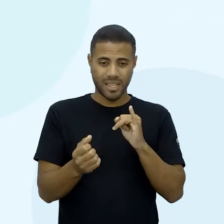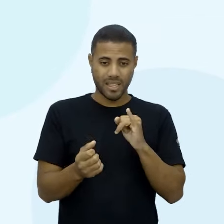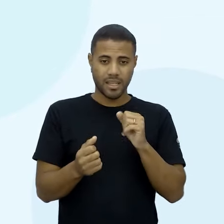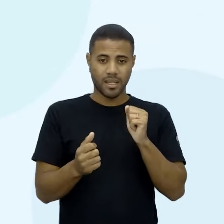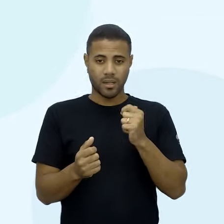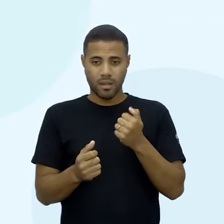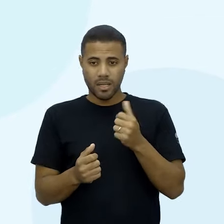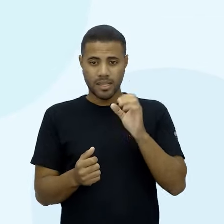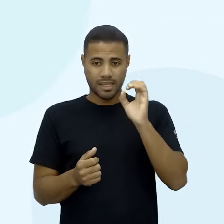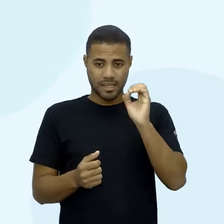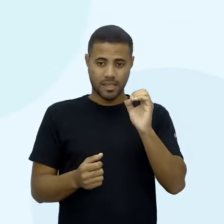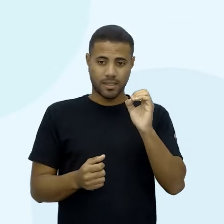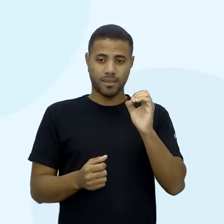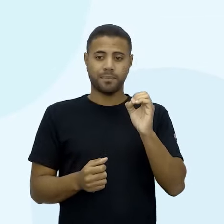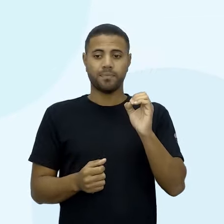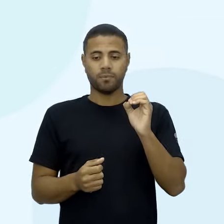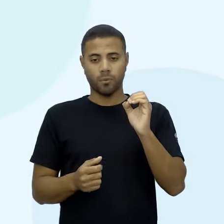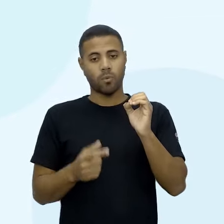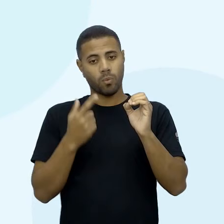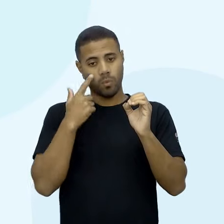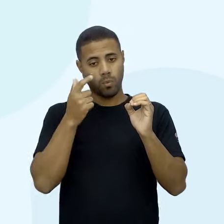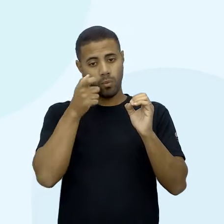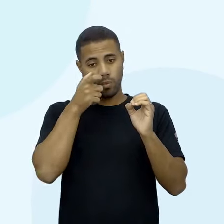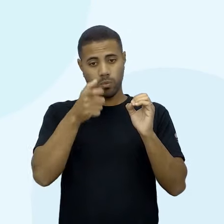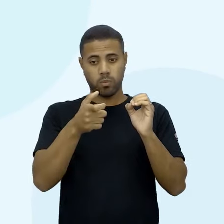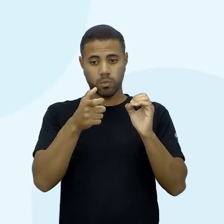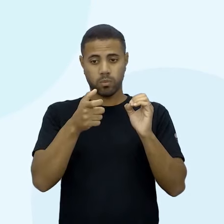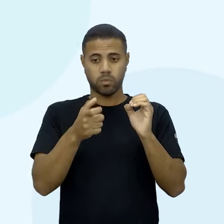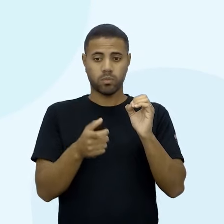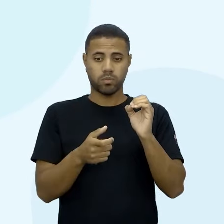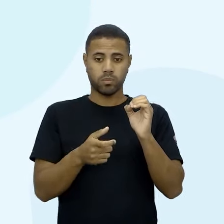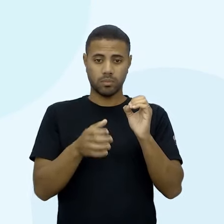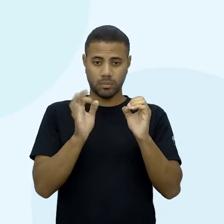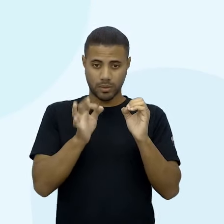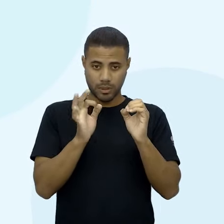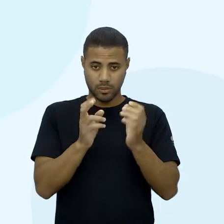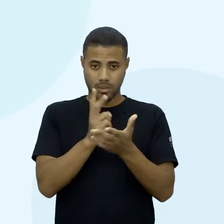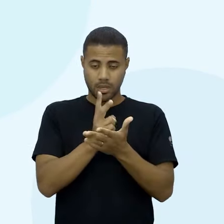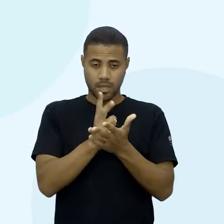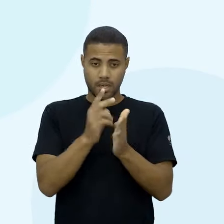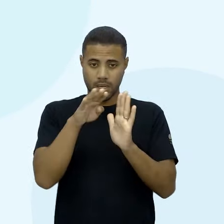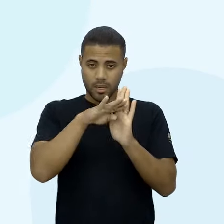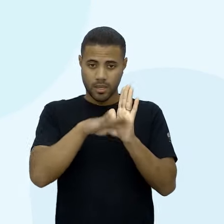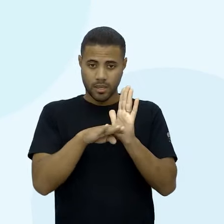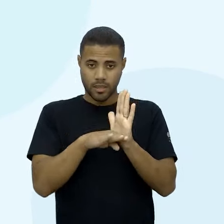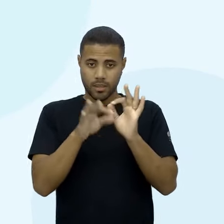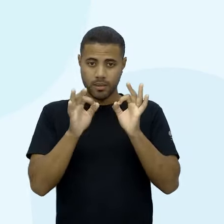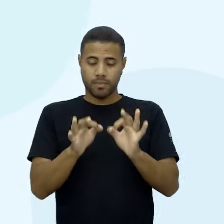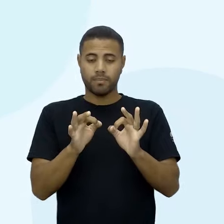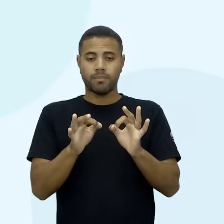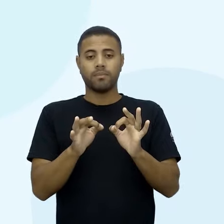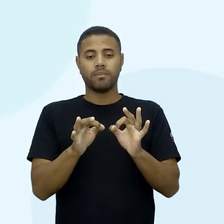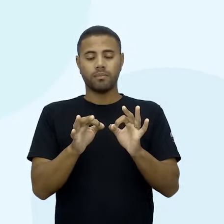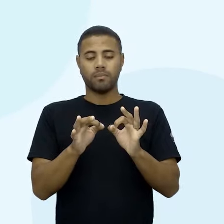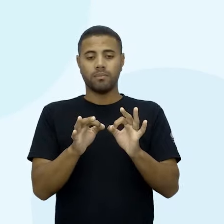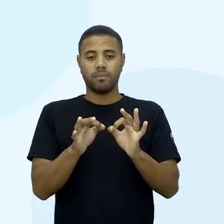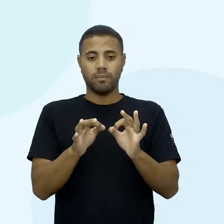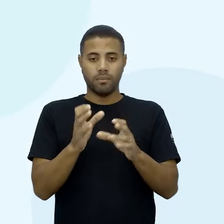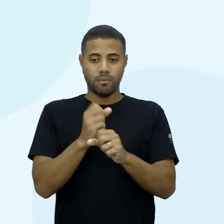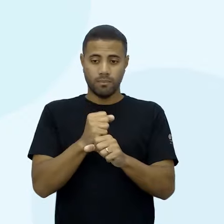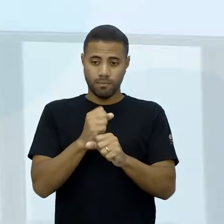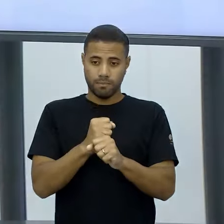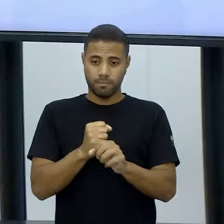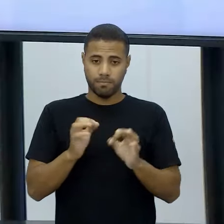do zero, olha que interessante, for o desvio padrão, mais homogêneos serão os dados, né?